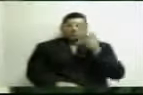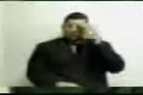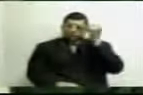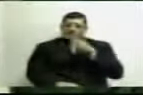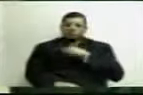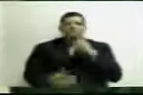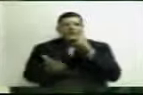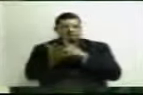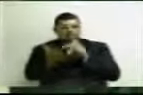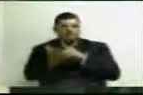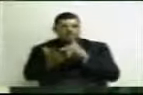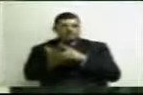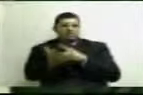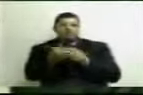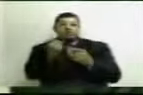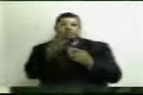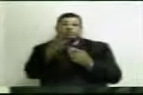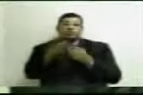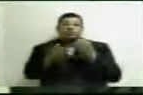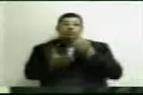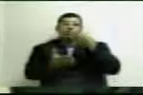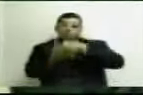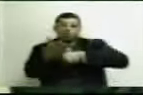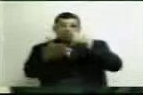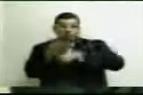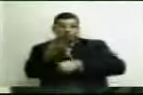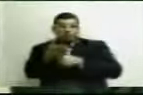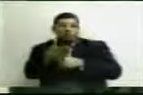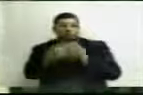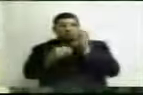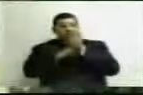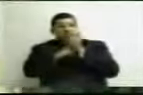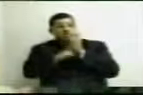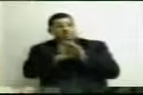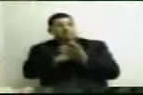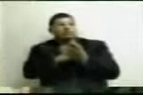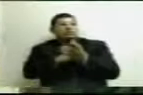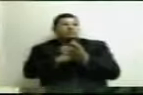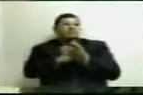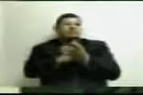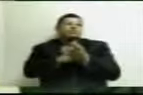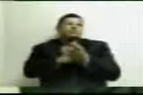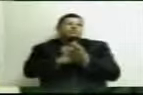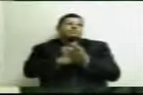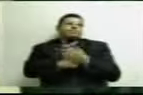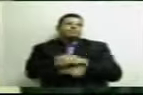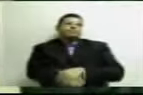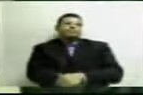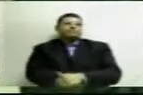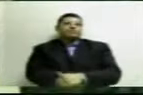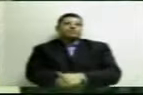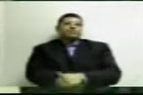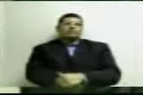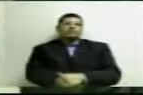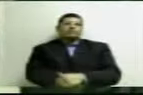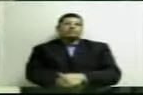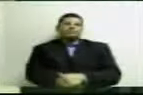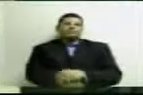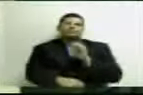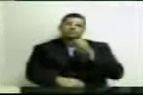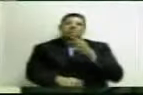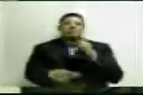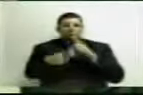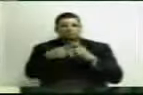excelência tem toda razão quando cobra desta casa, até